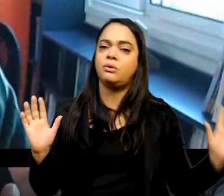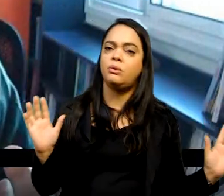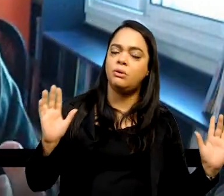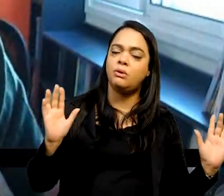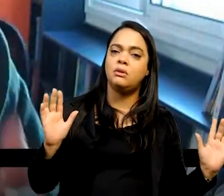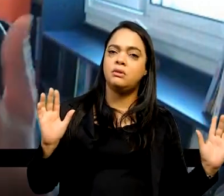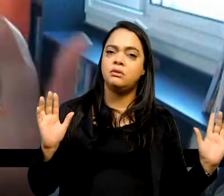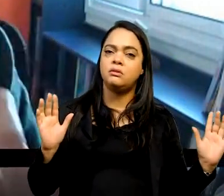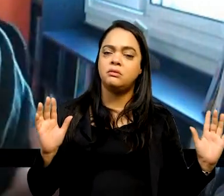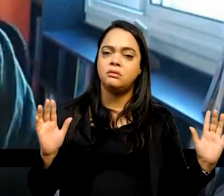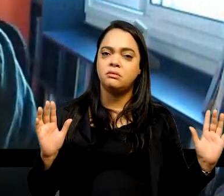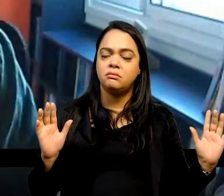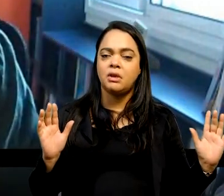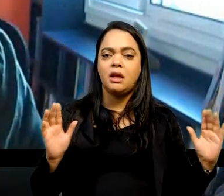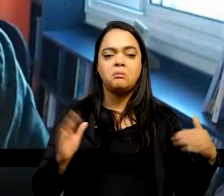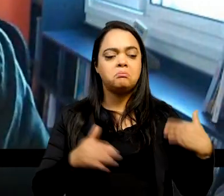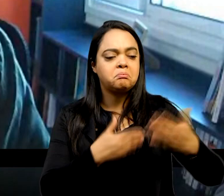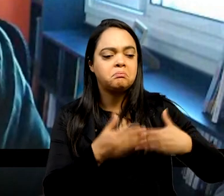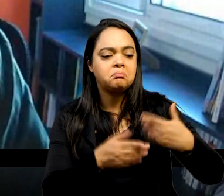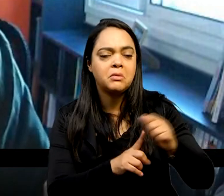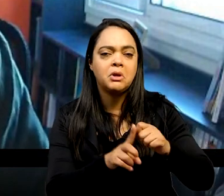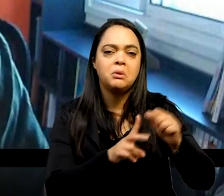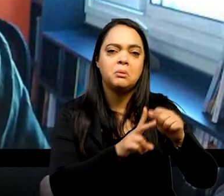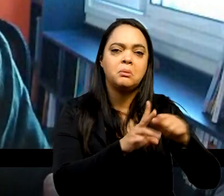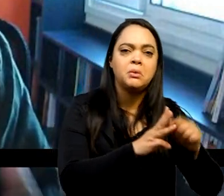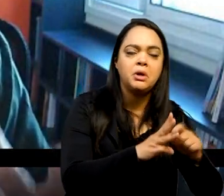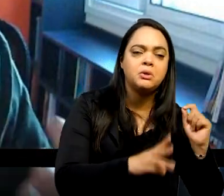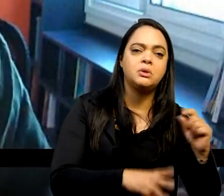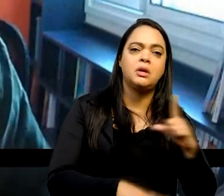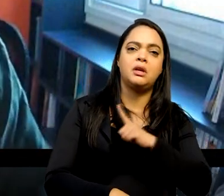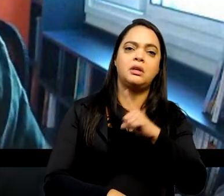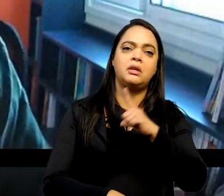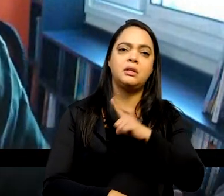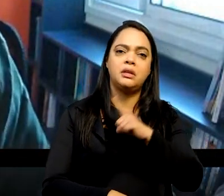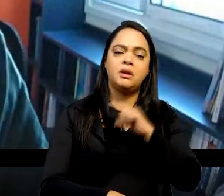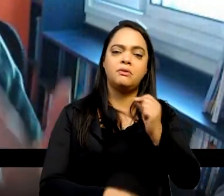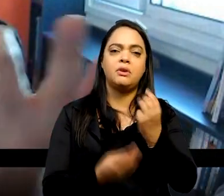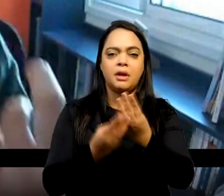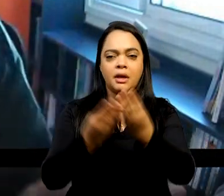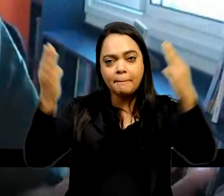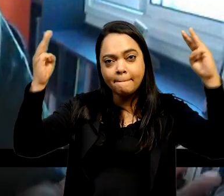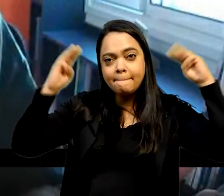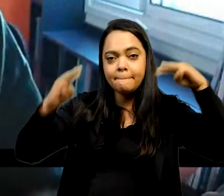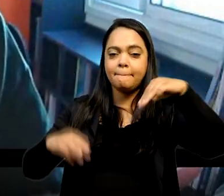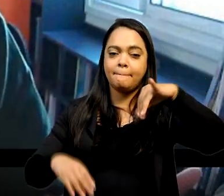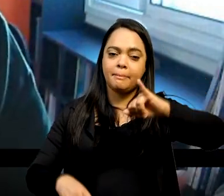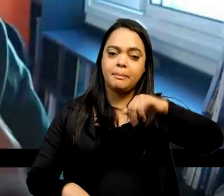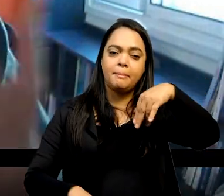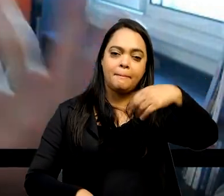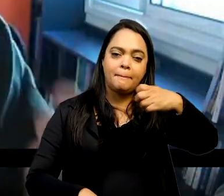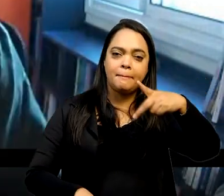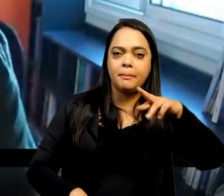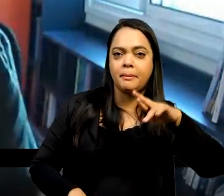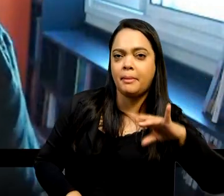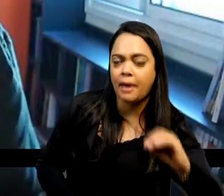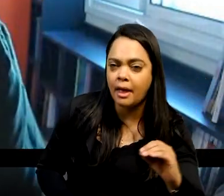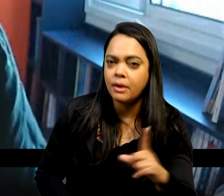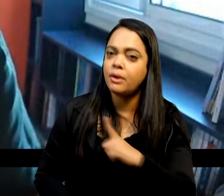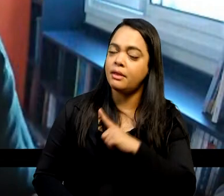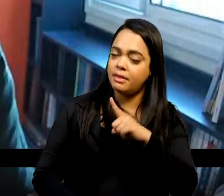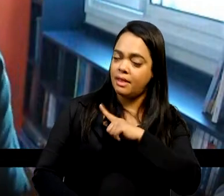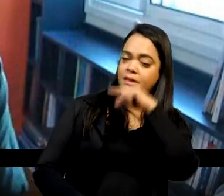alguns meses houve um império no México, um império mexicano e teve até um imperador lá, o Augustin